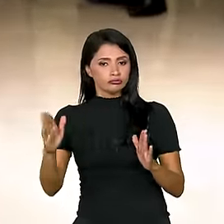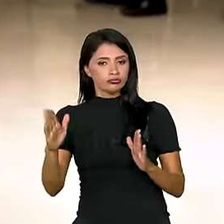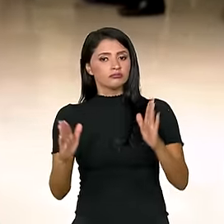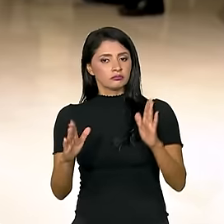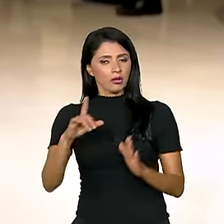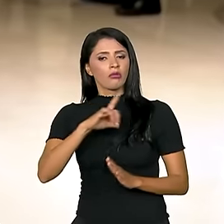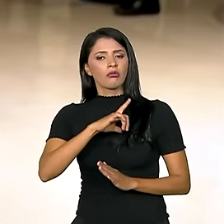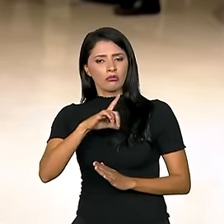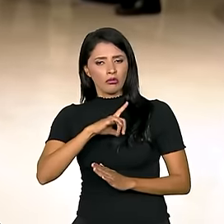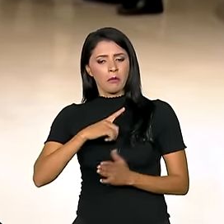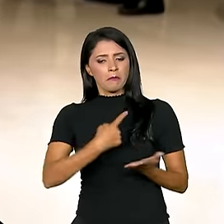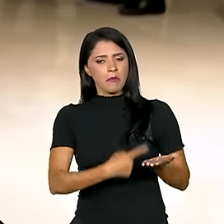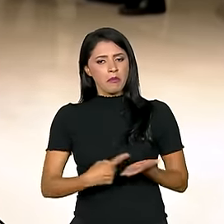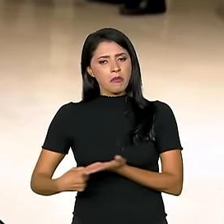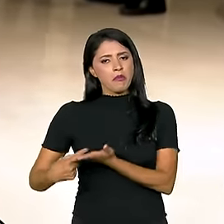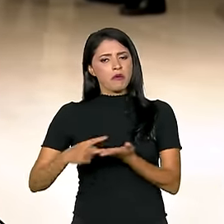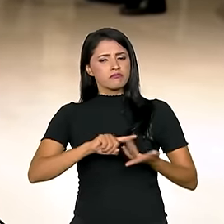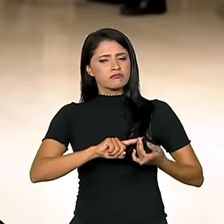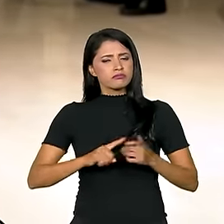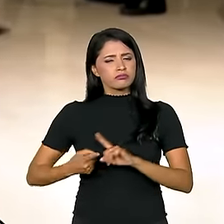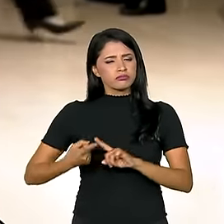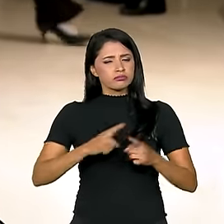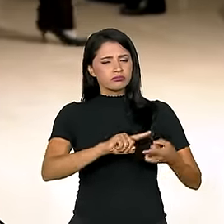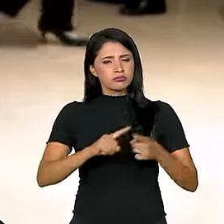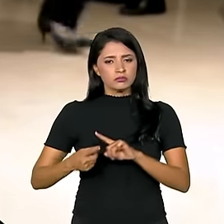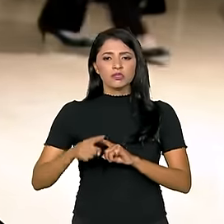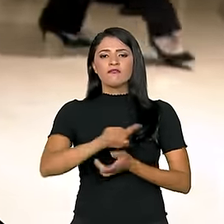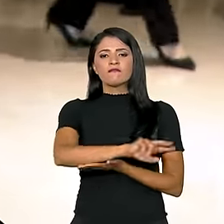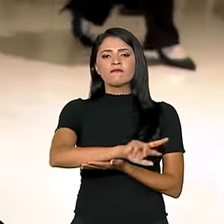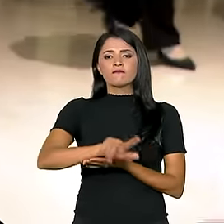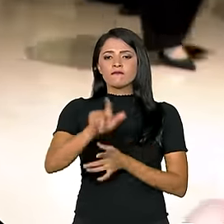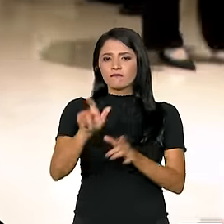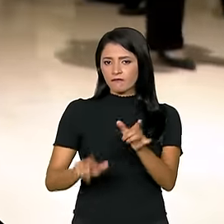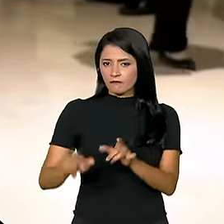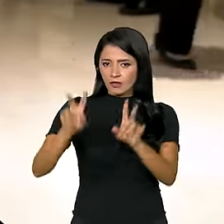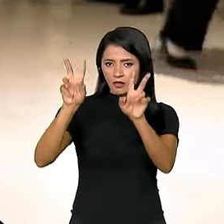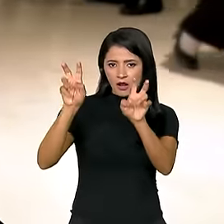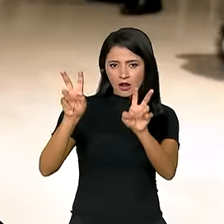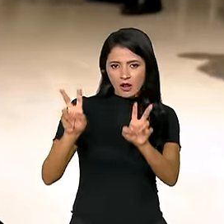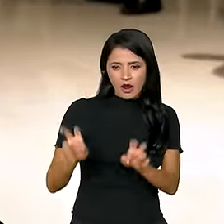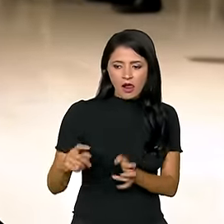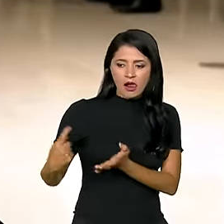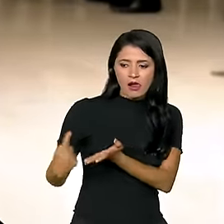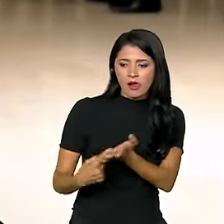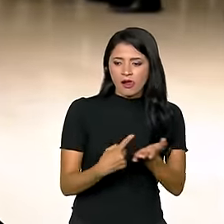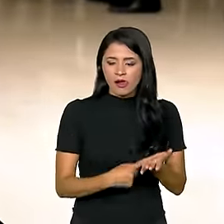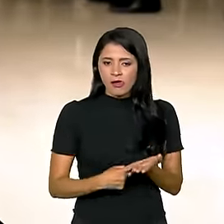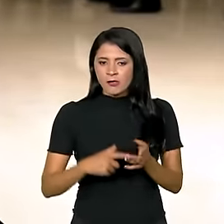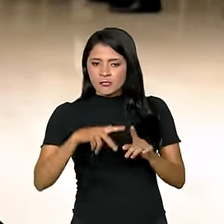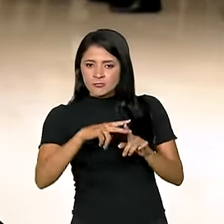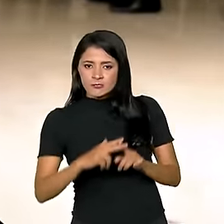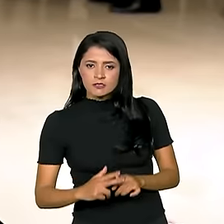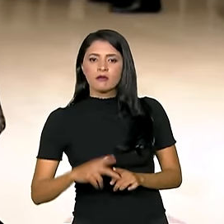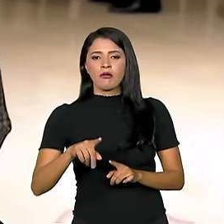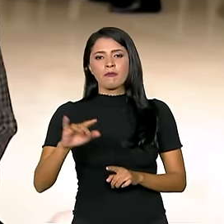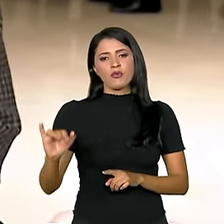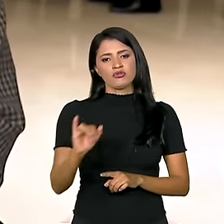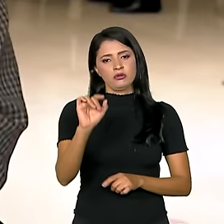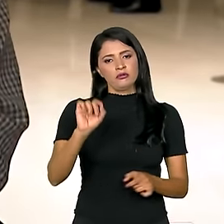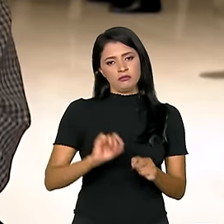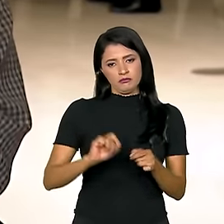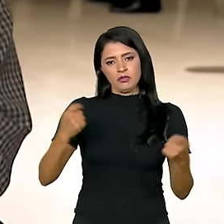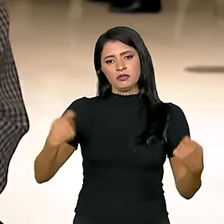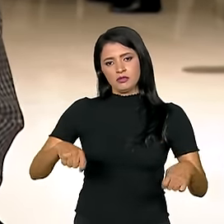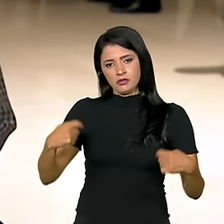negociações de vários temas, acordos e ajustes importantes a serem feitos